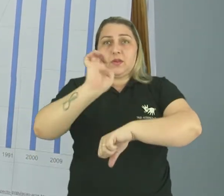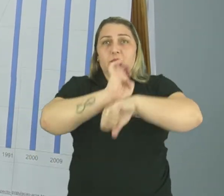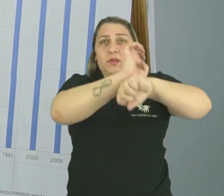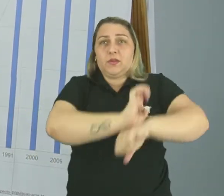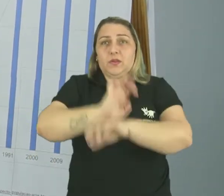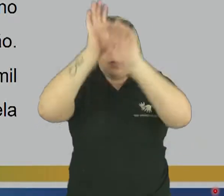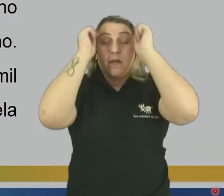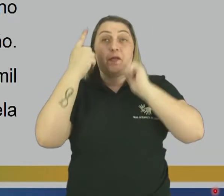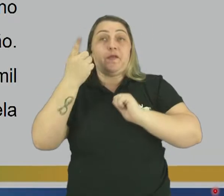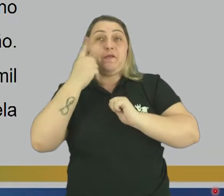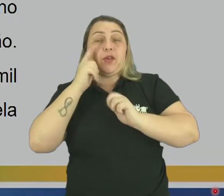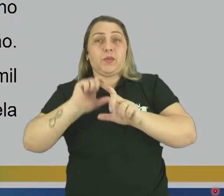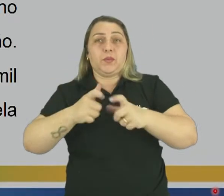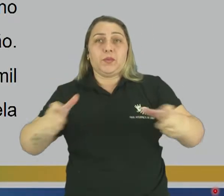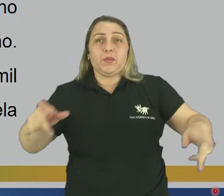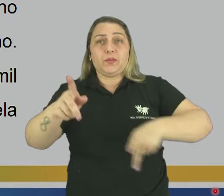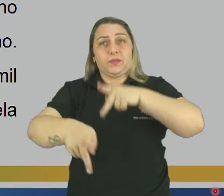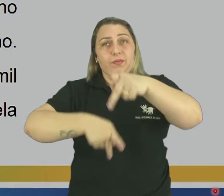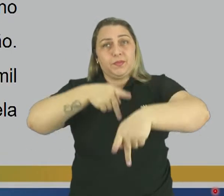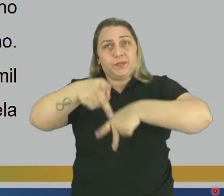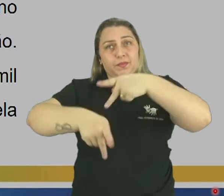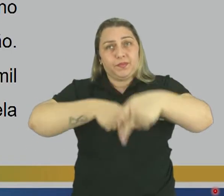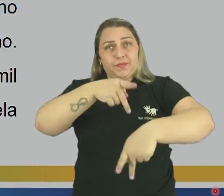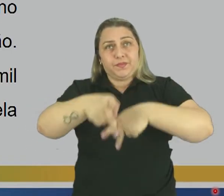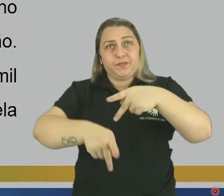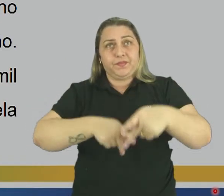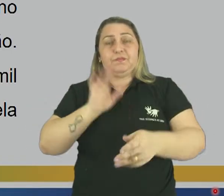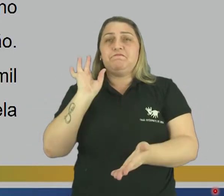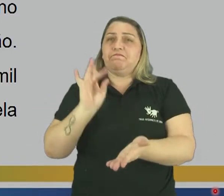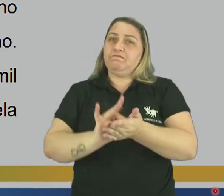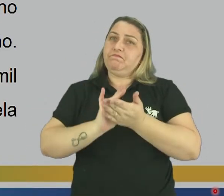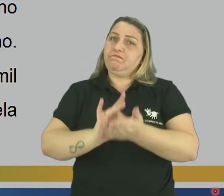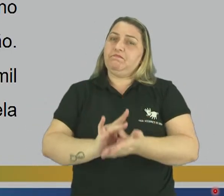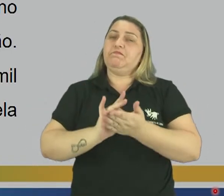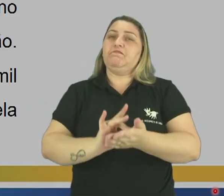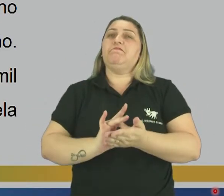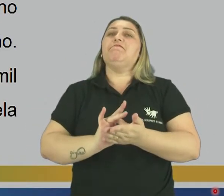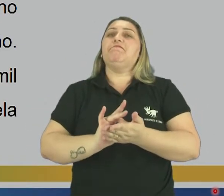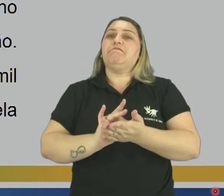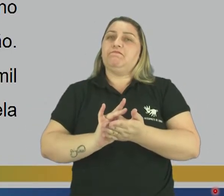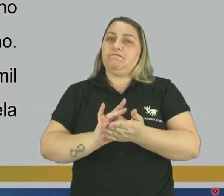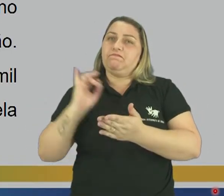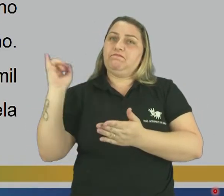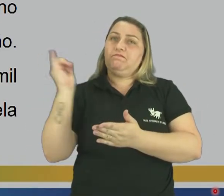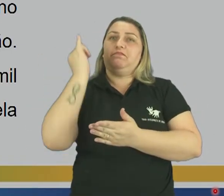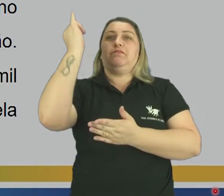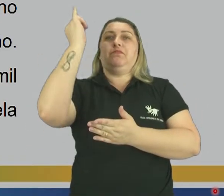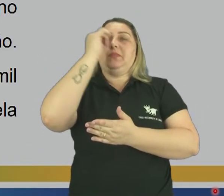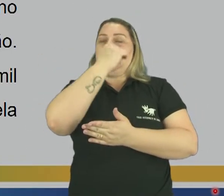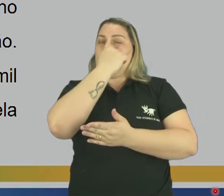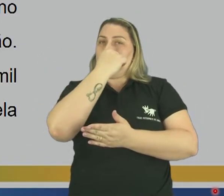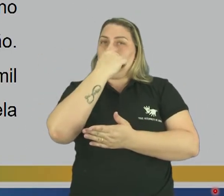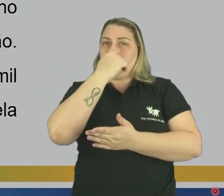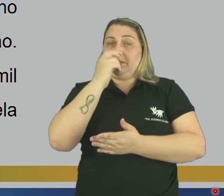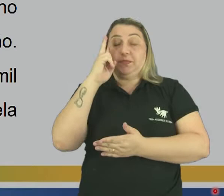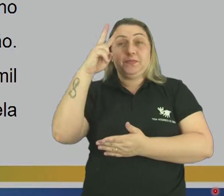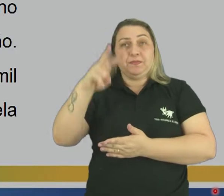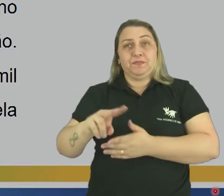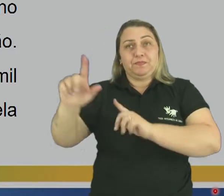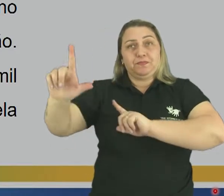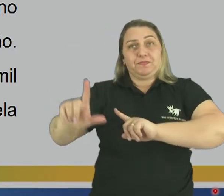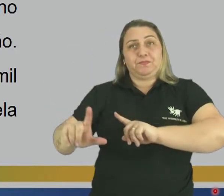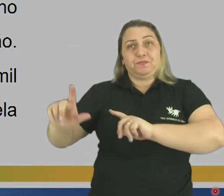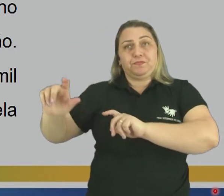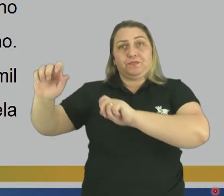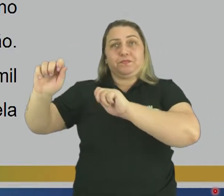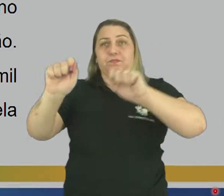que esse crescimento populacional, ele realmente é muito significativo. Vamos ver na telinha.